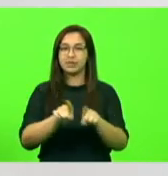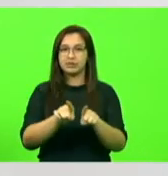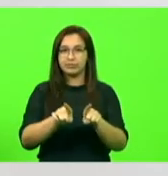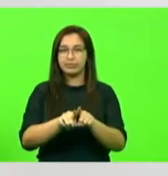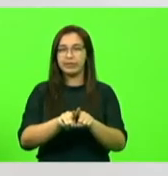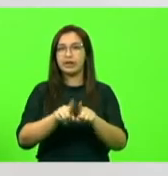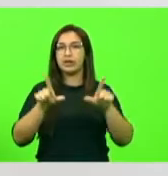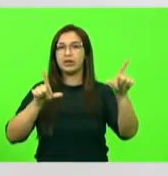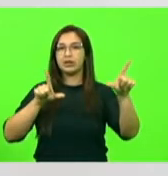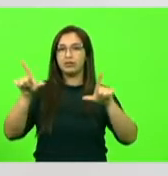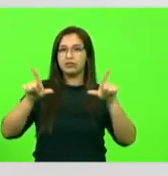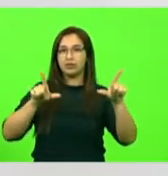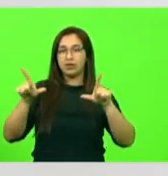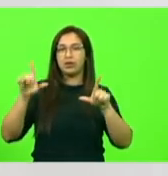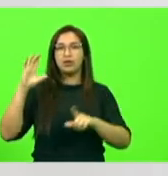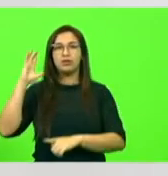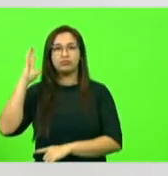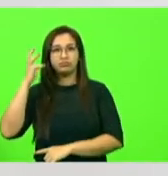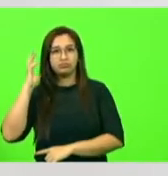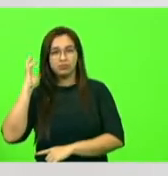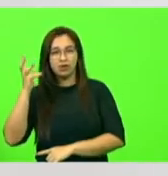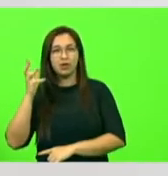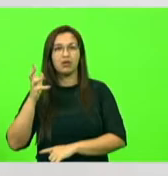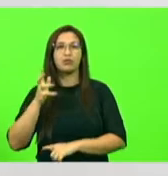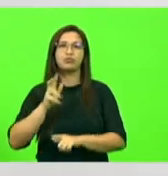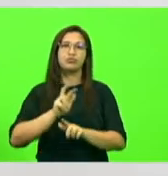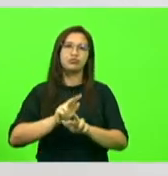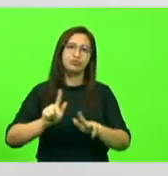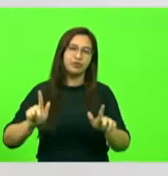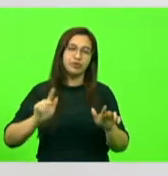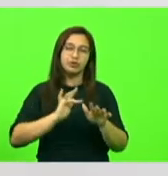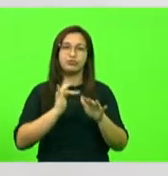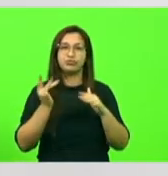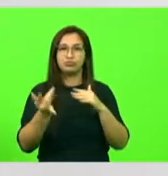da TV UOL, nas redes sociais,